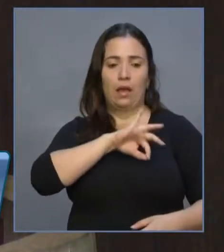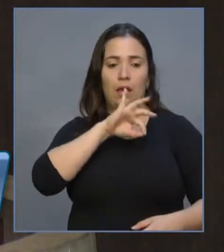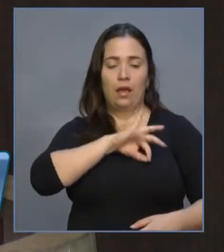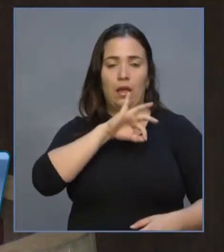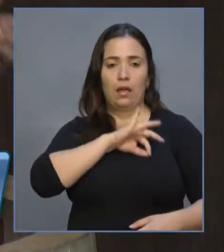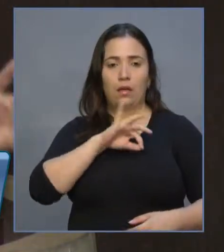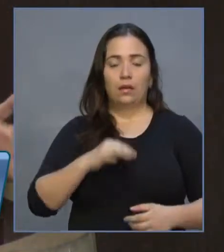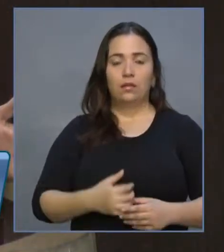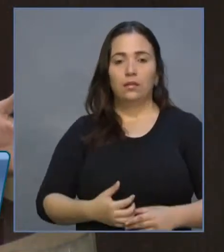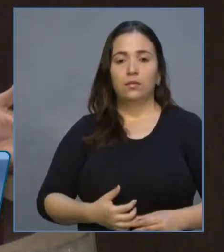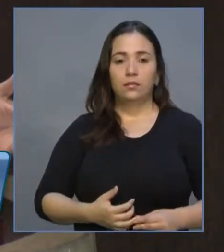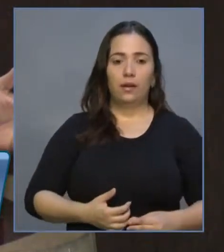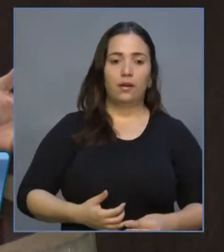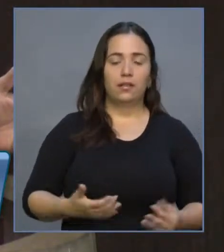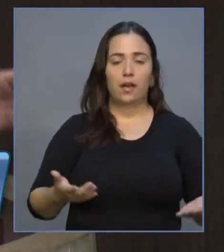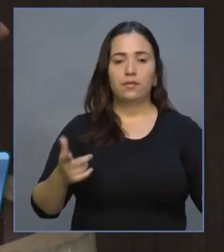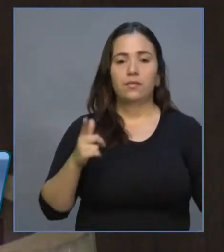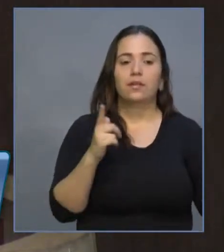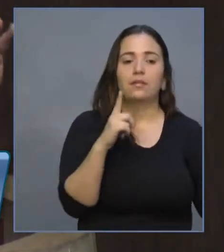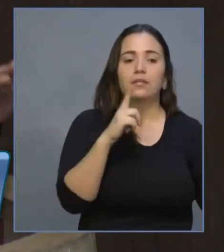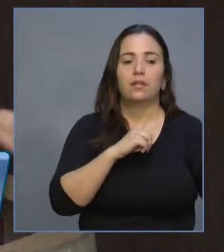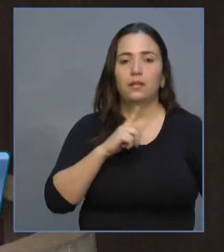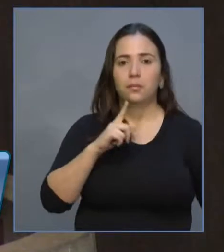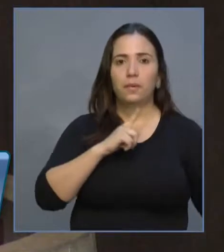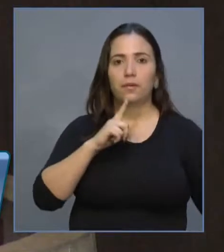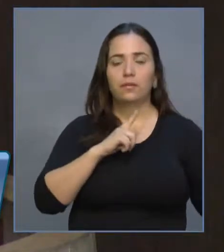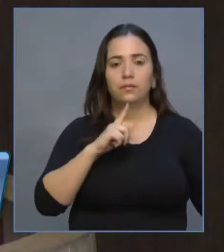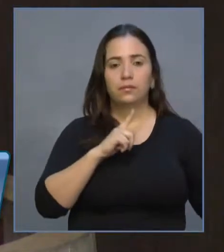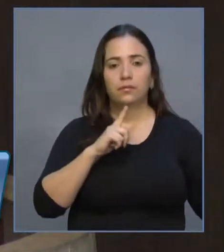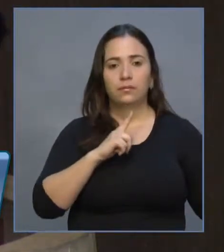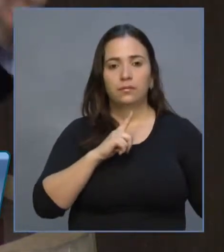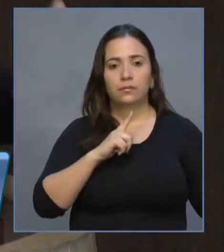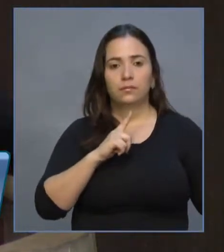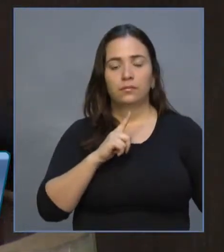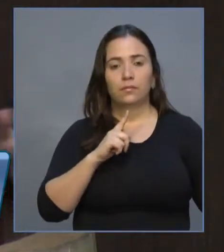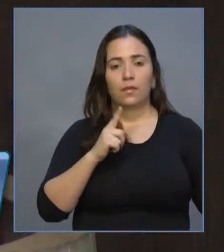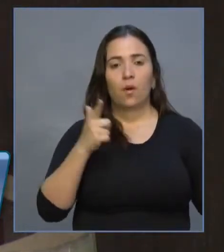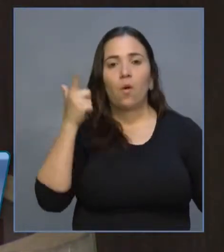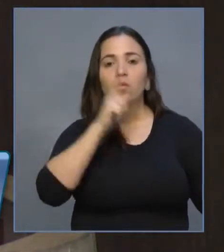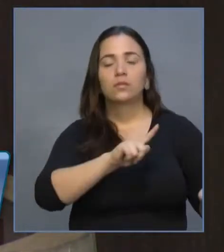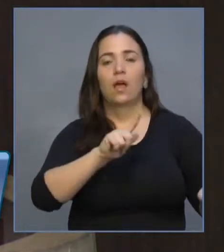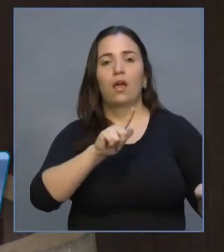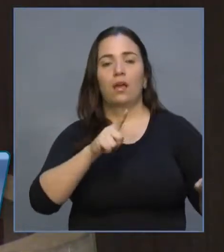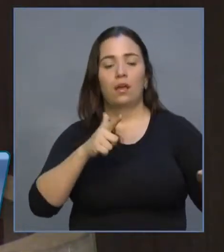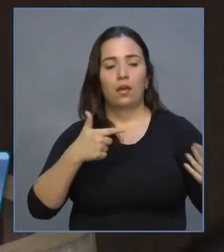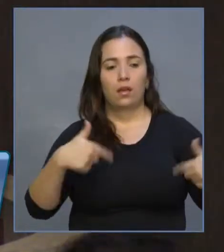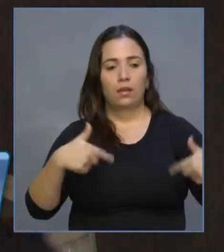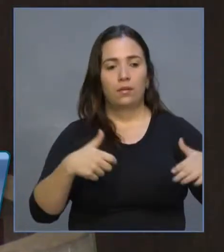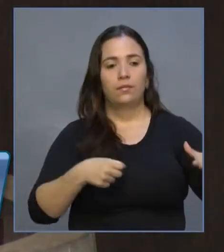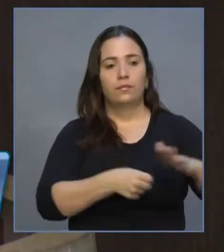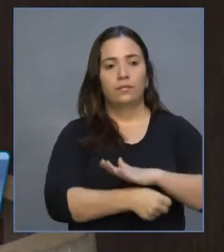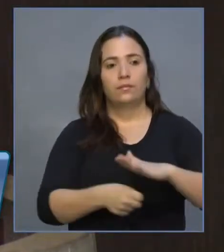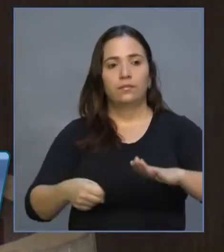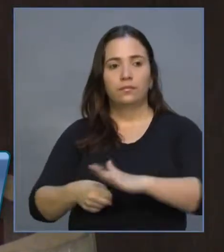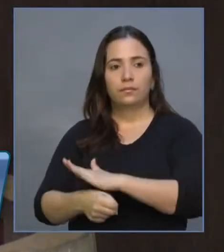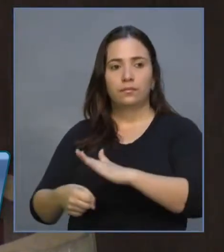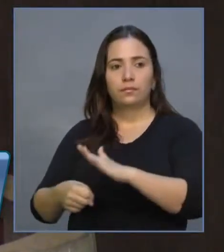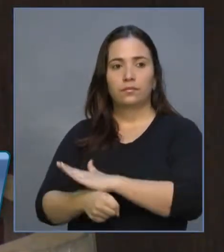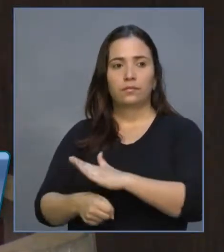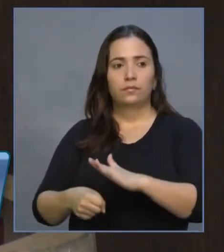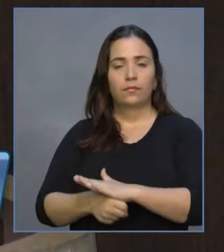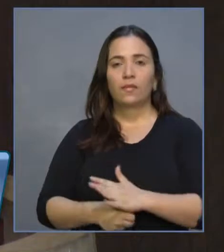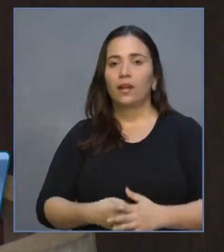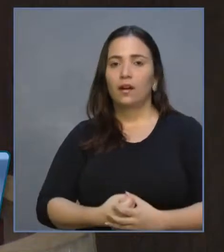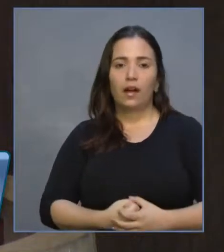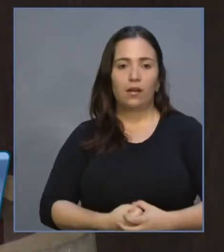o consumo das famílias e trabalhadores, por conseguir, inicialmente, a produção e se faça com que, nesse ciclo